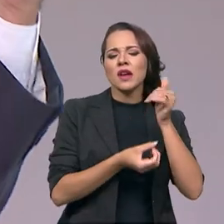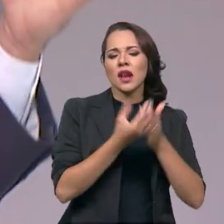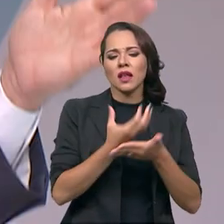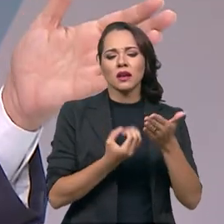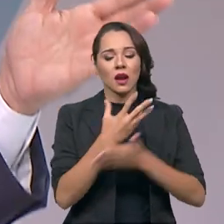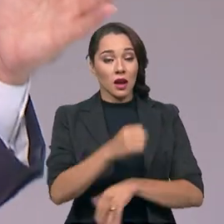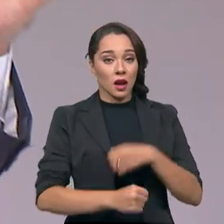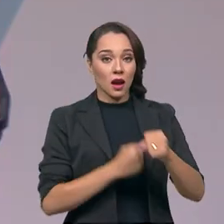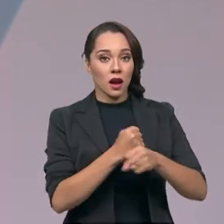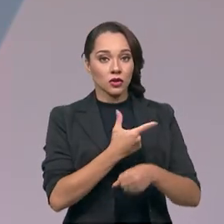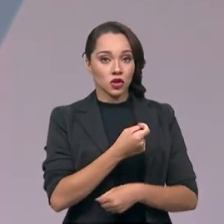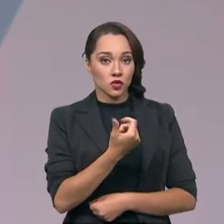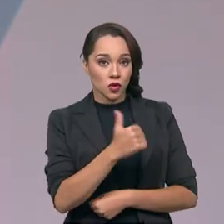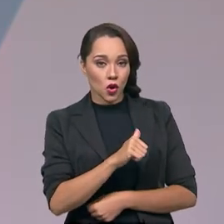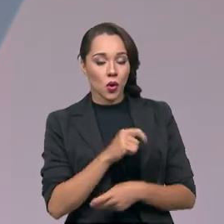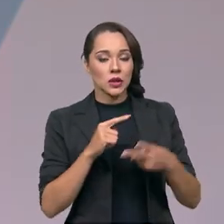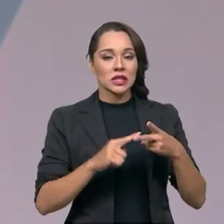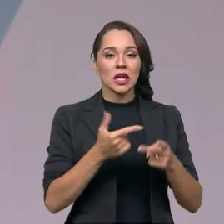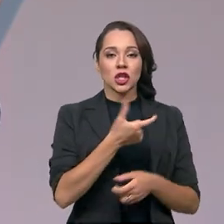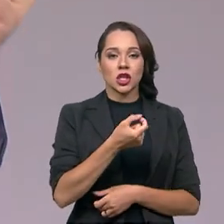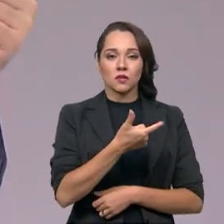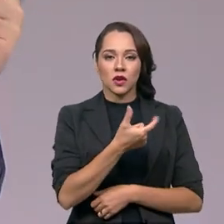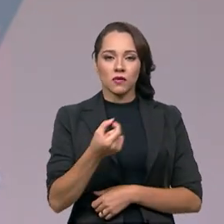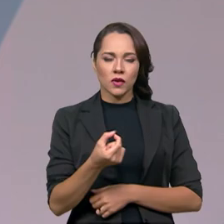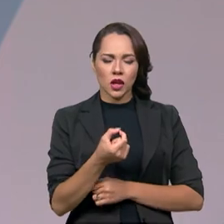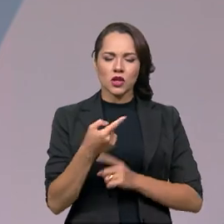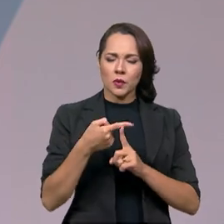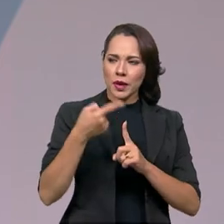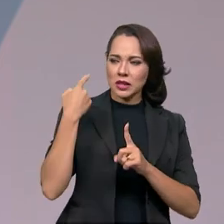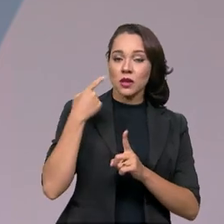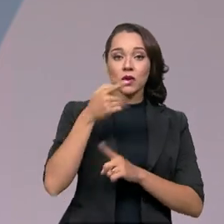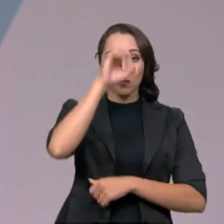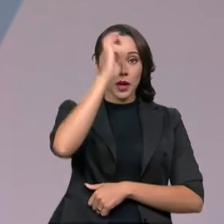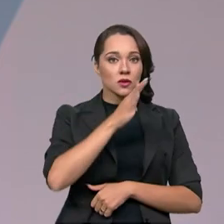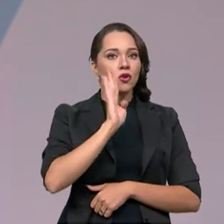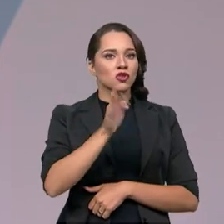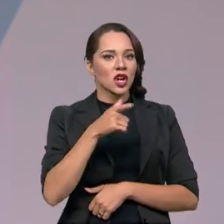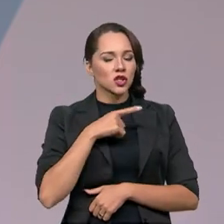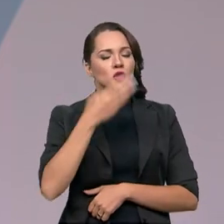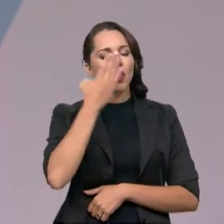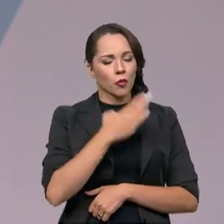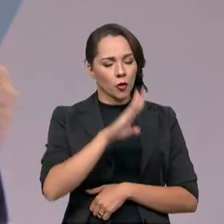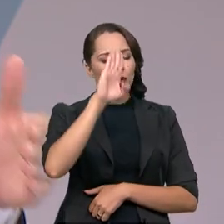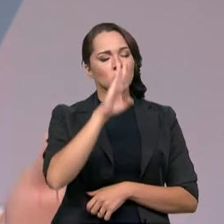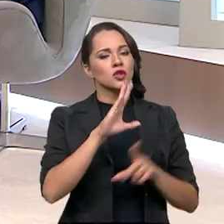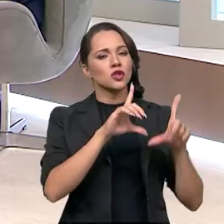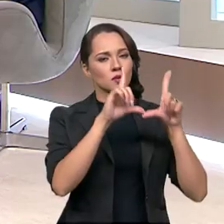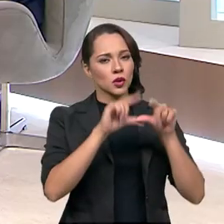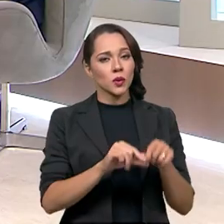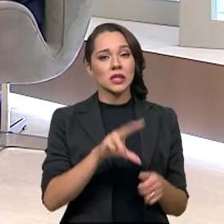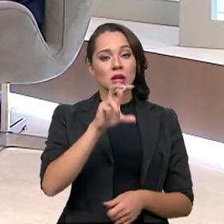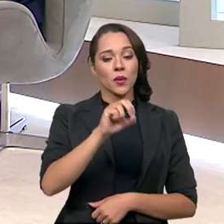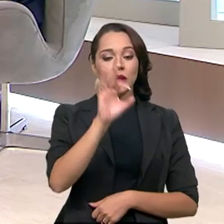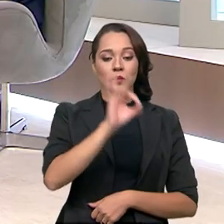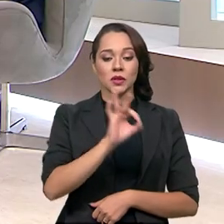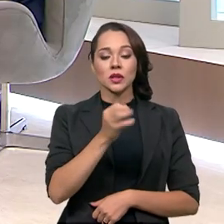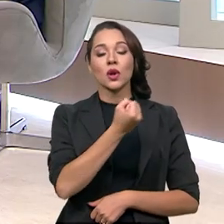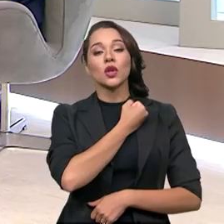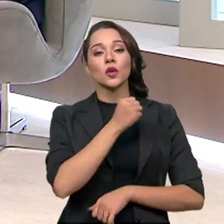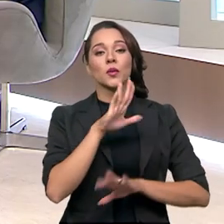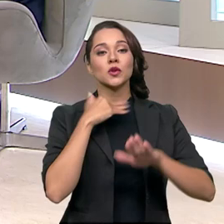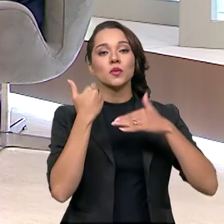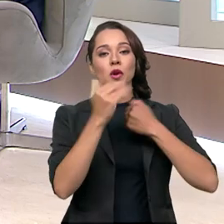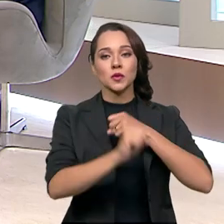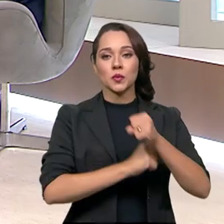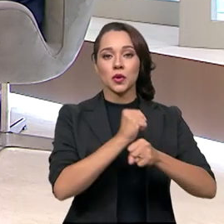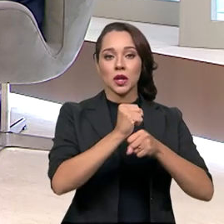entre 2011 e 2020, na década passada, quando o Brasil já tinha esse compromisso de reduzir em 50% o número de mortes